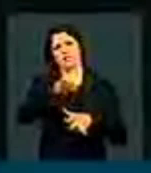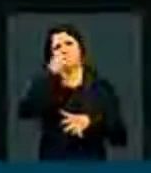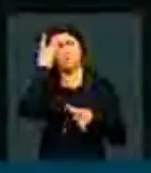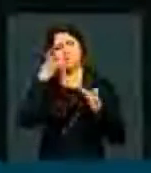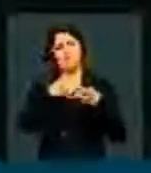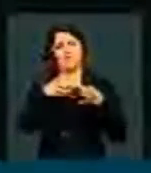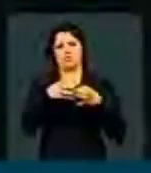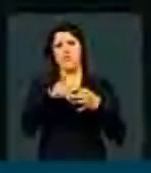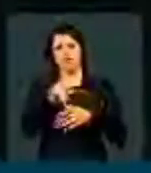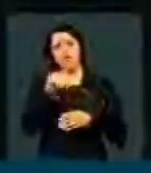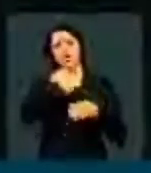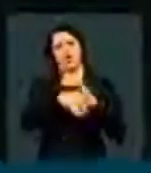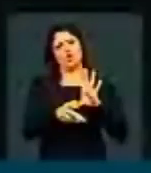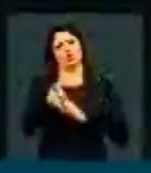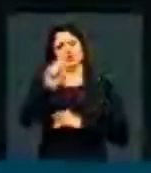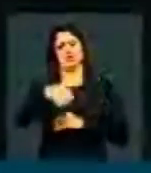manter o voto sim.